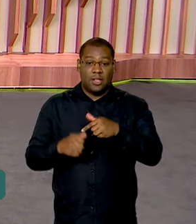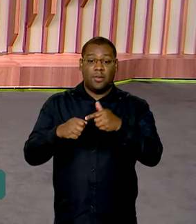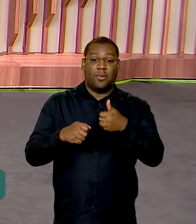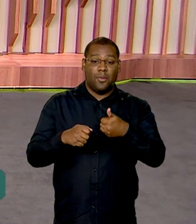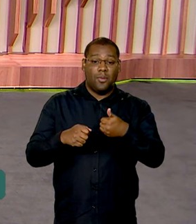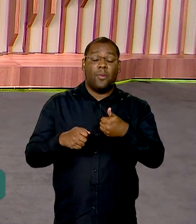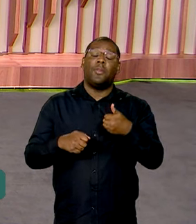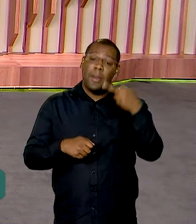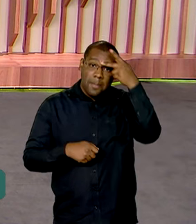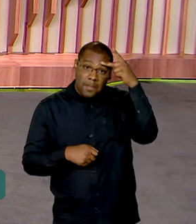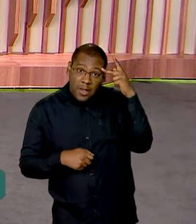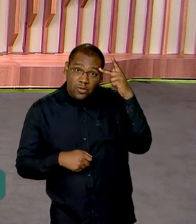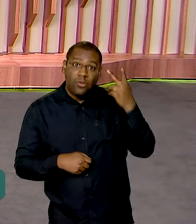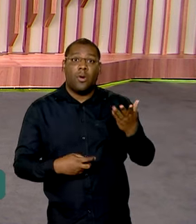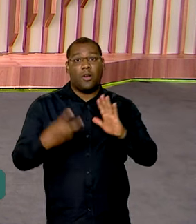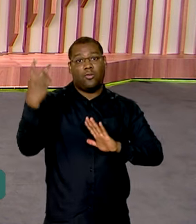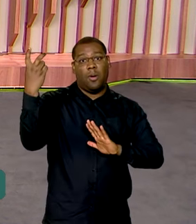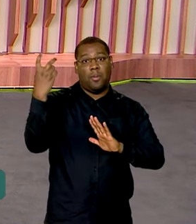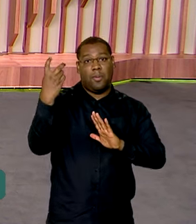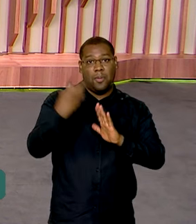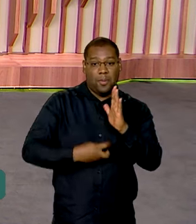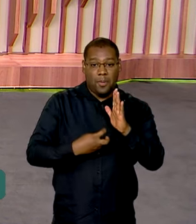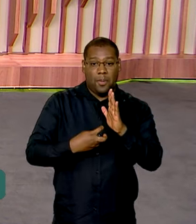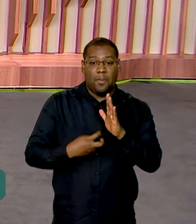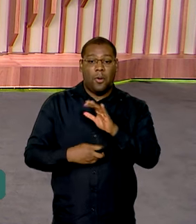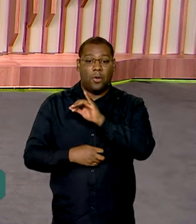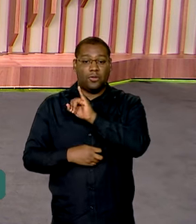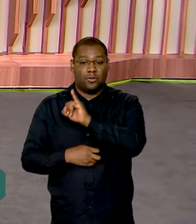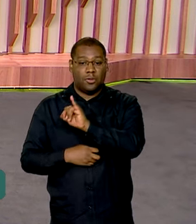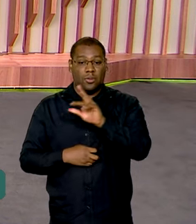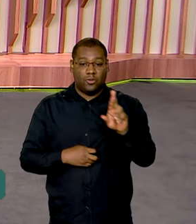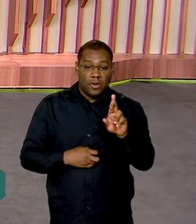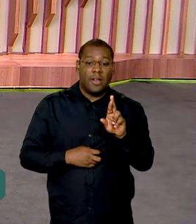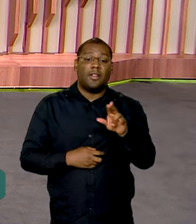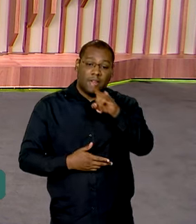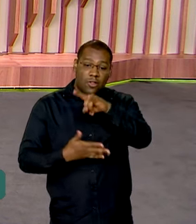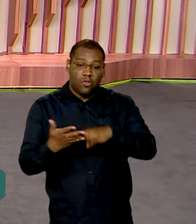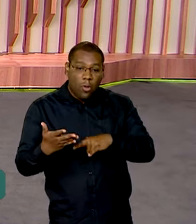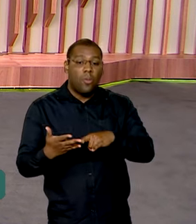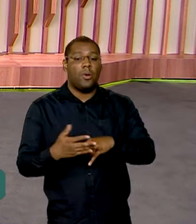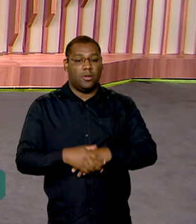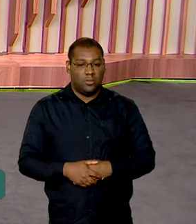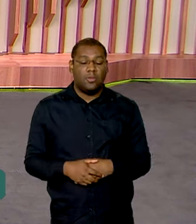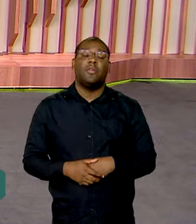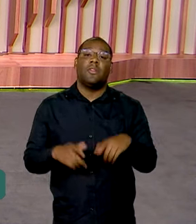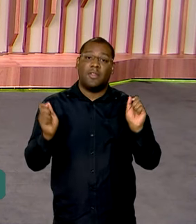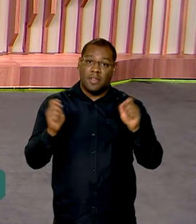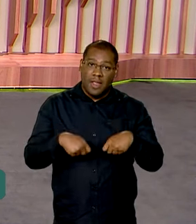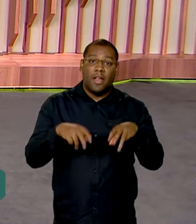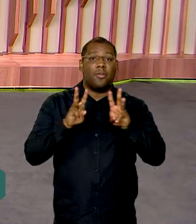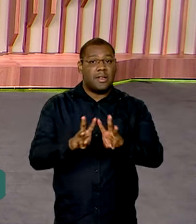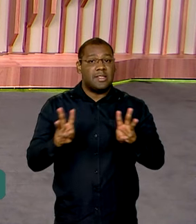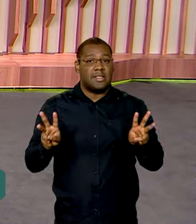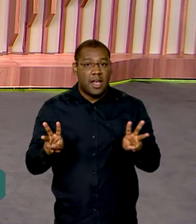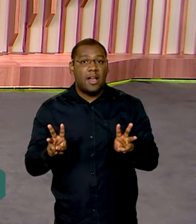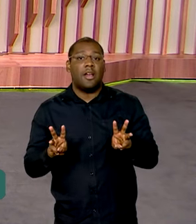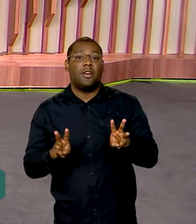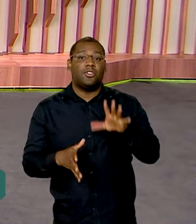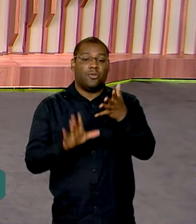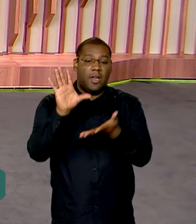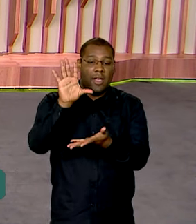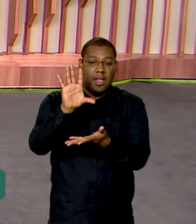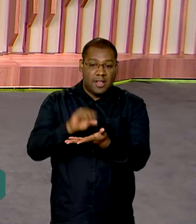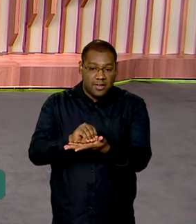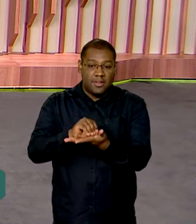metade dos contribuintes enviaram o documento. A gente lembra que a declaração pode ser feita pelo site da Receita Federal ou por